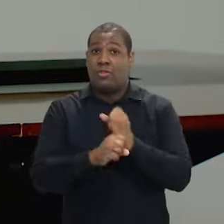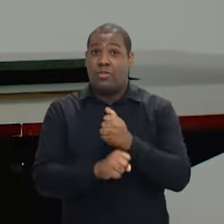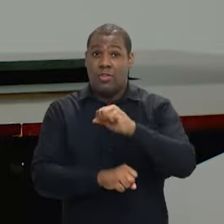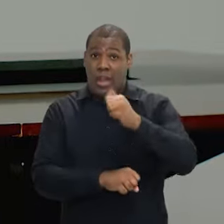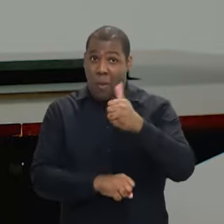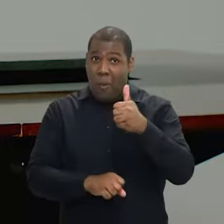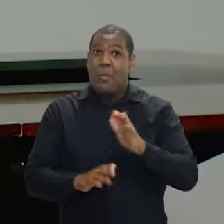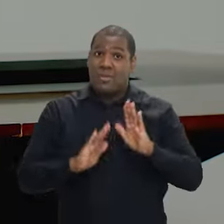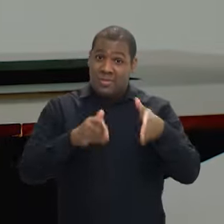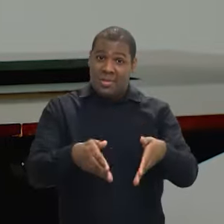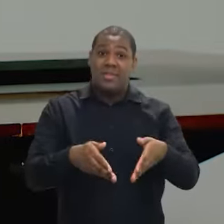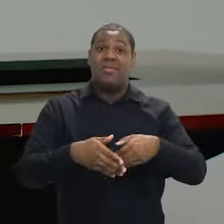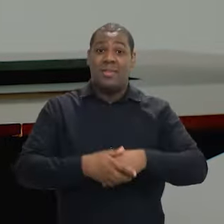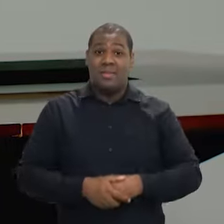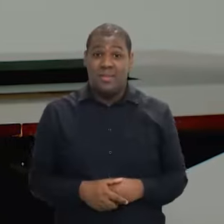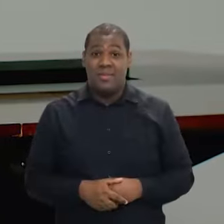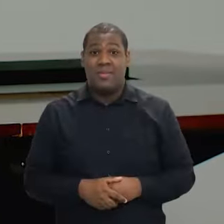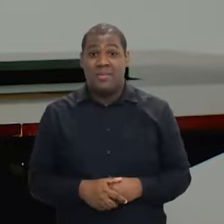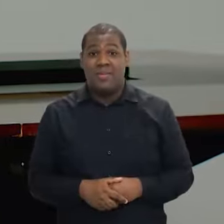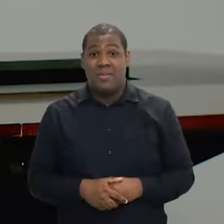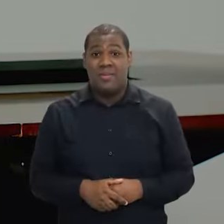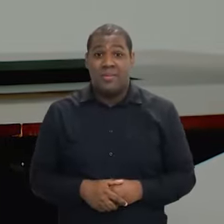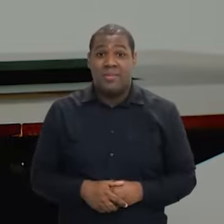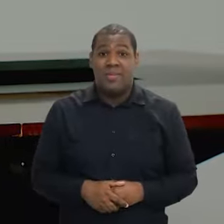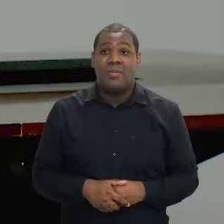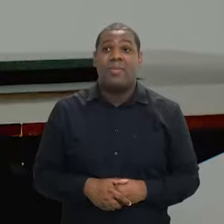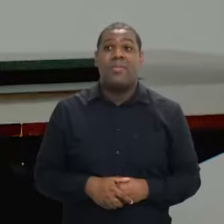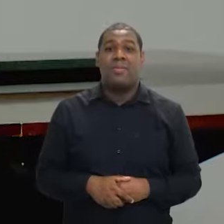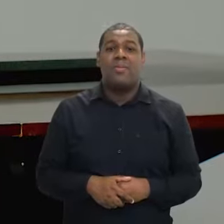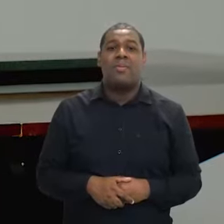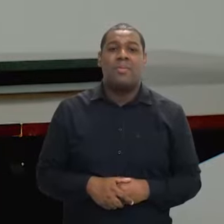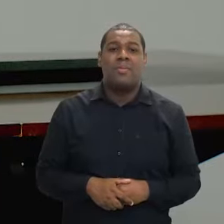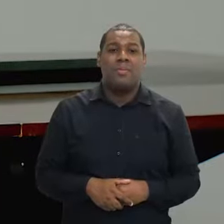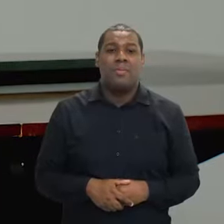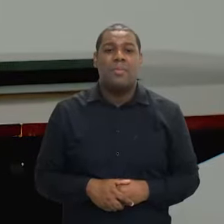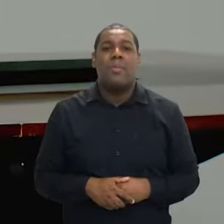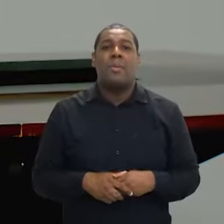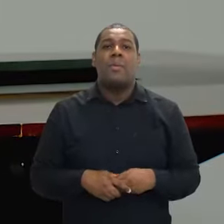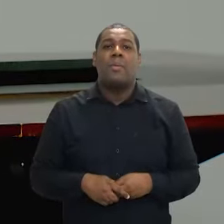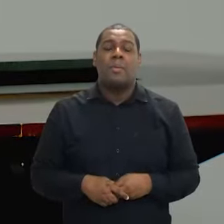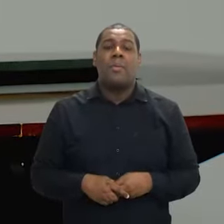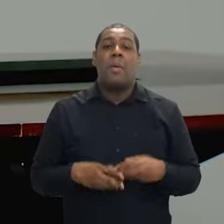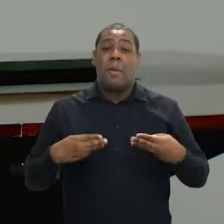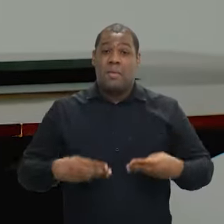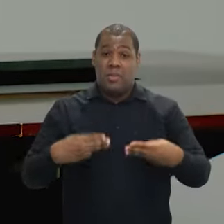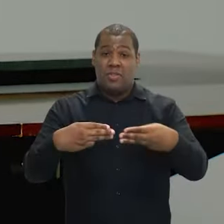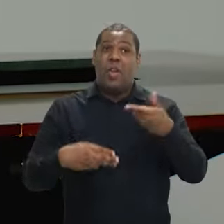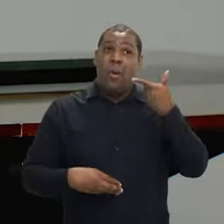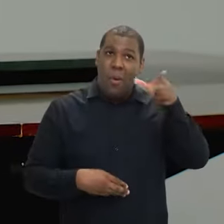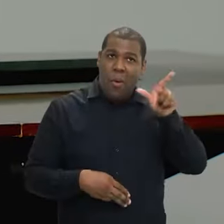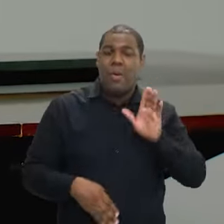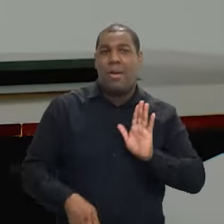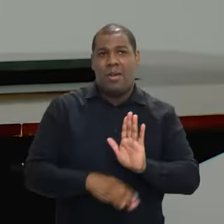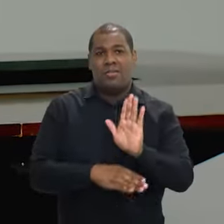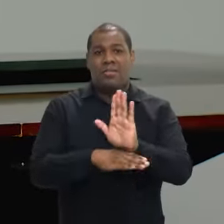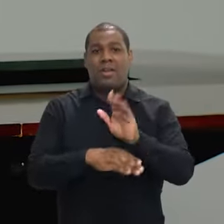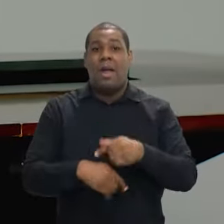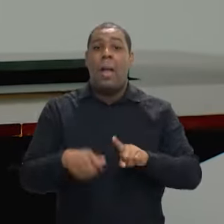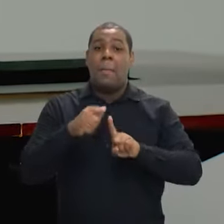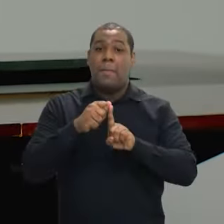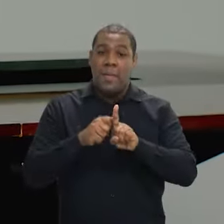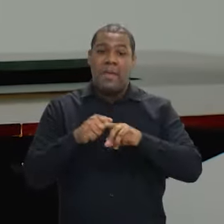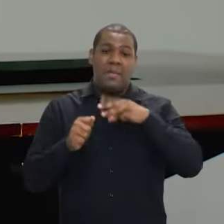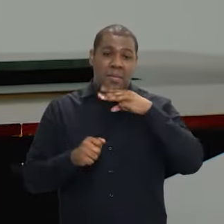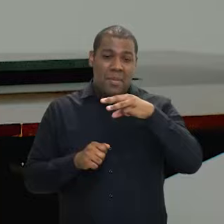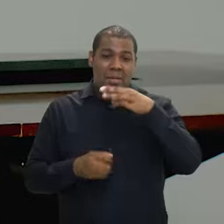e outros ministérios também estão pontualmente, para além desses 11, trazendo outras contribuições. Estamos, já